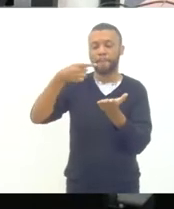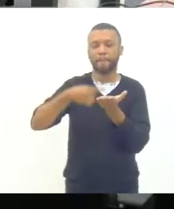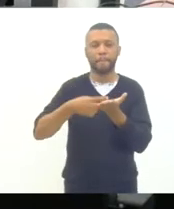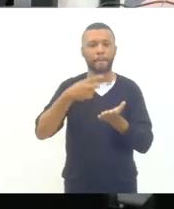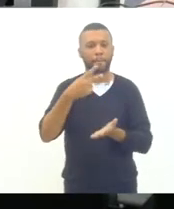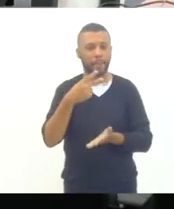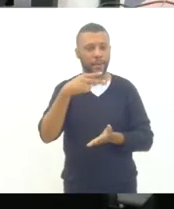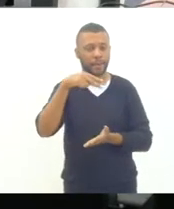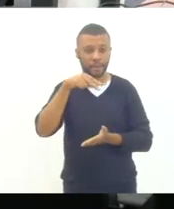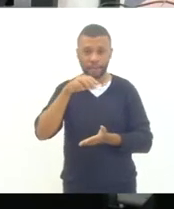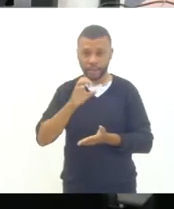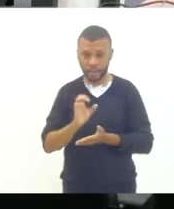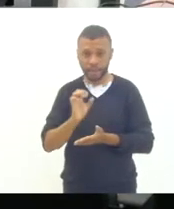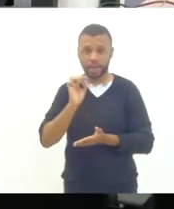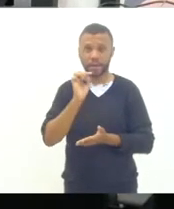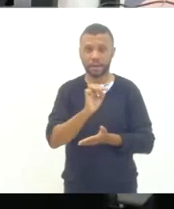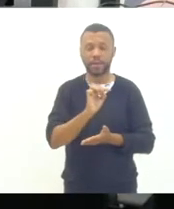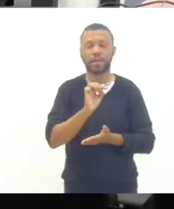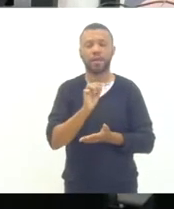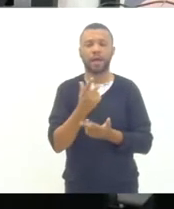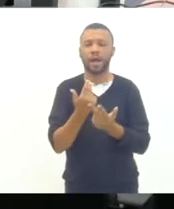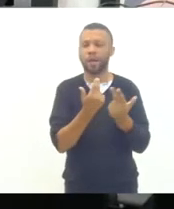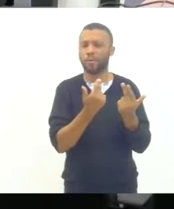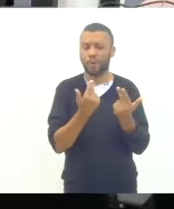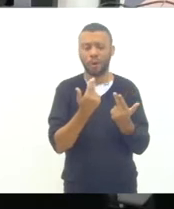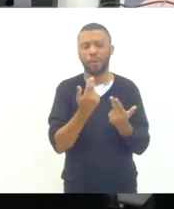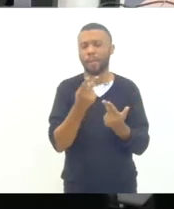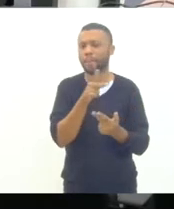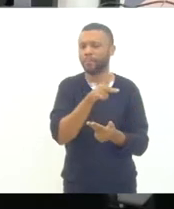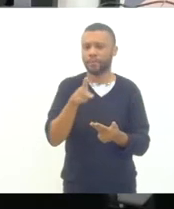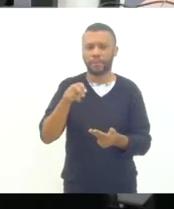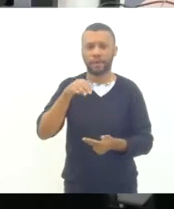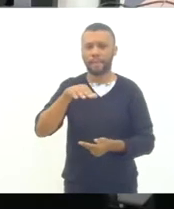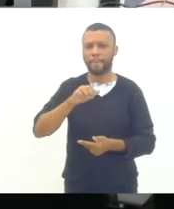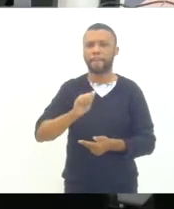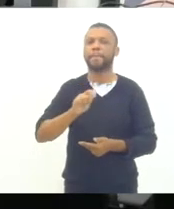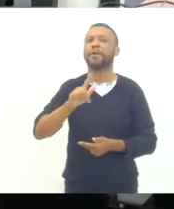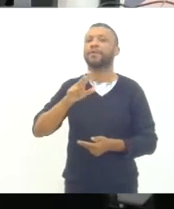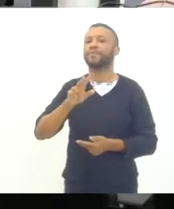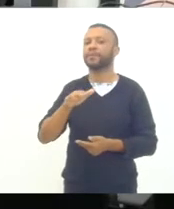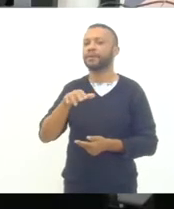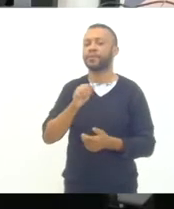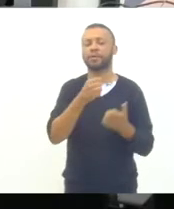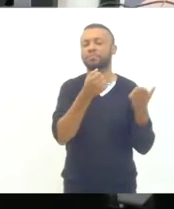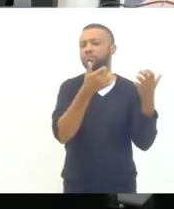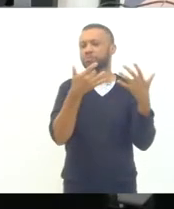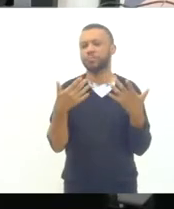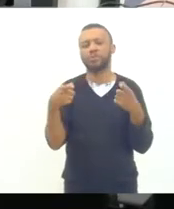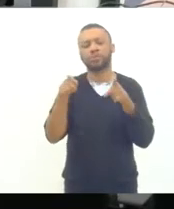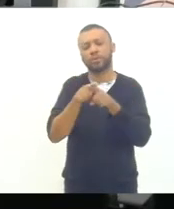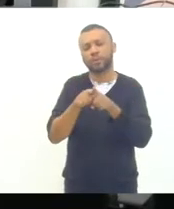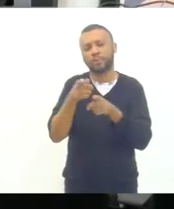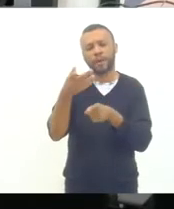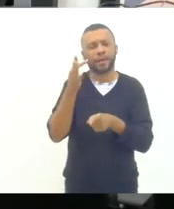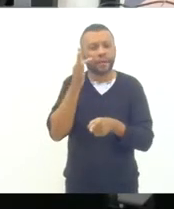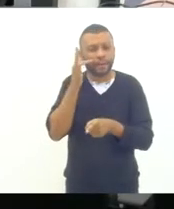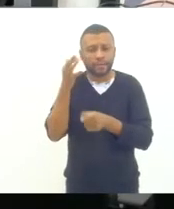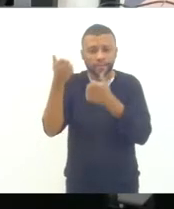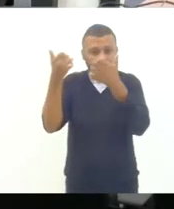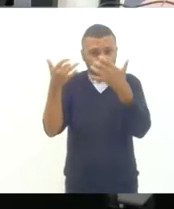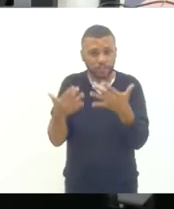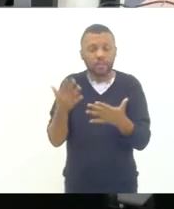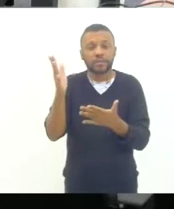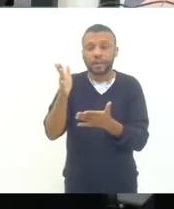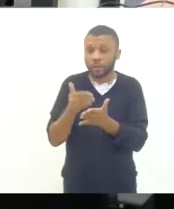educação como a professora Malvina trouxe. Já está e o senhor também abordou, já está na